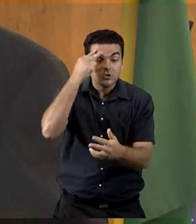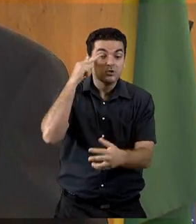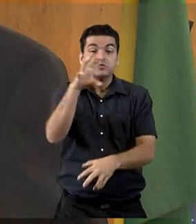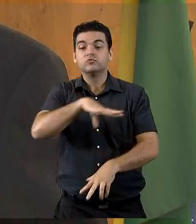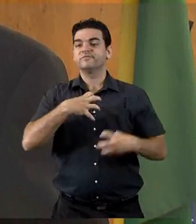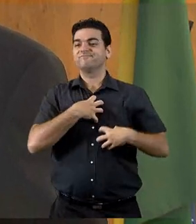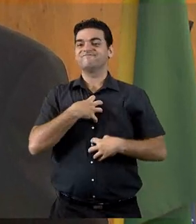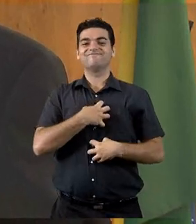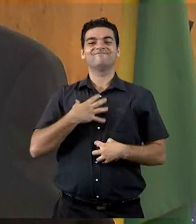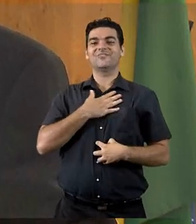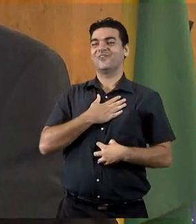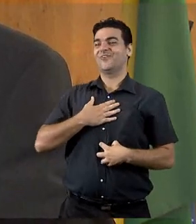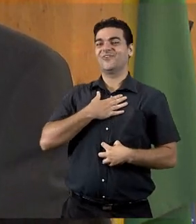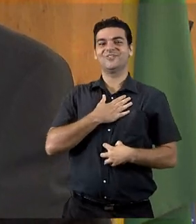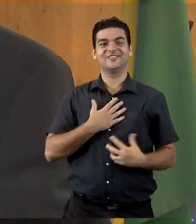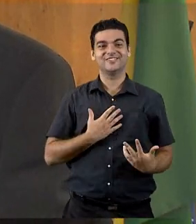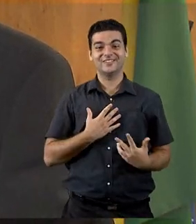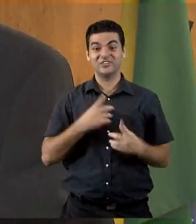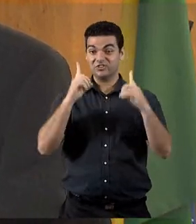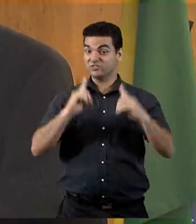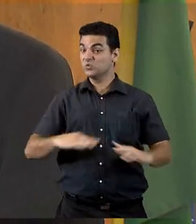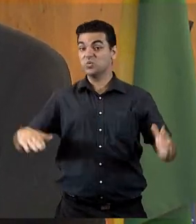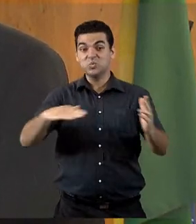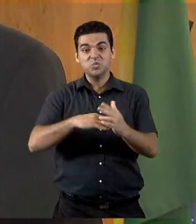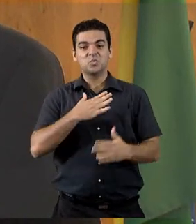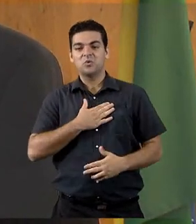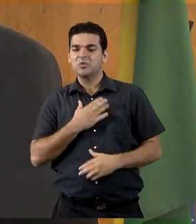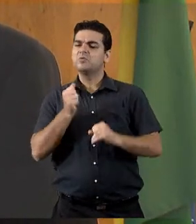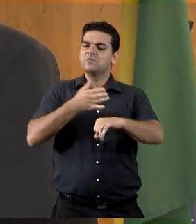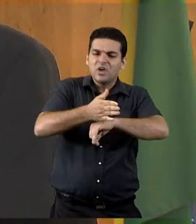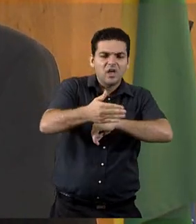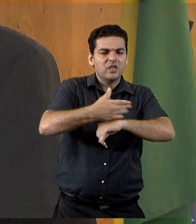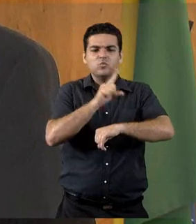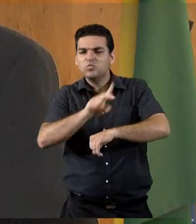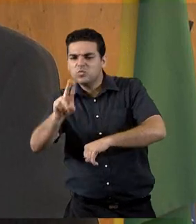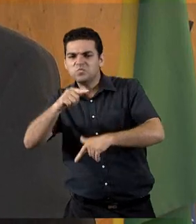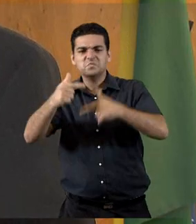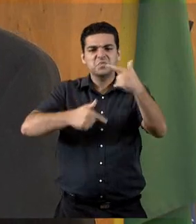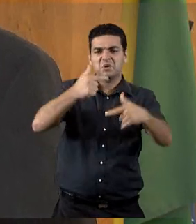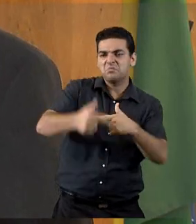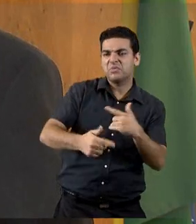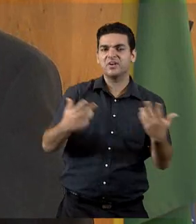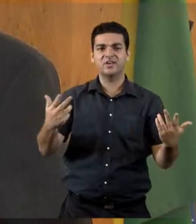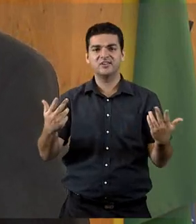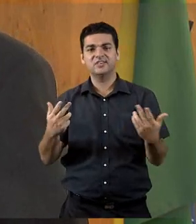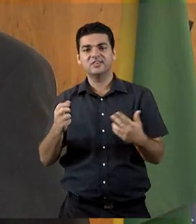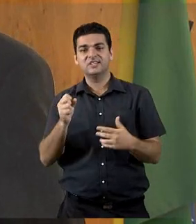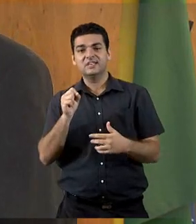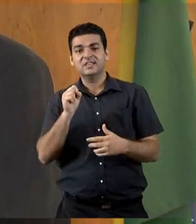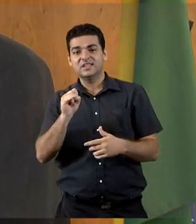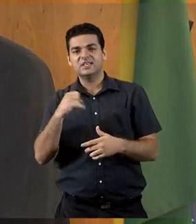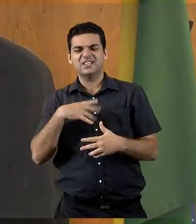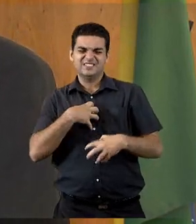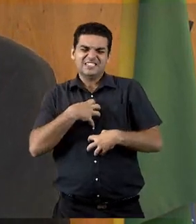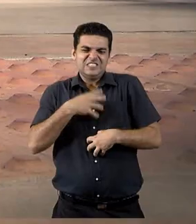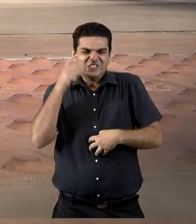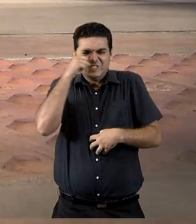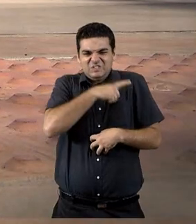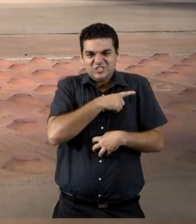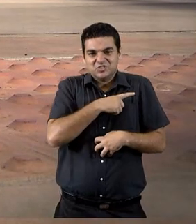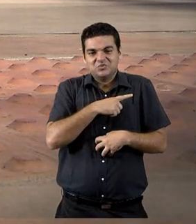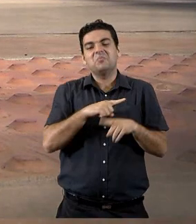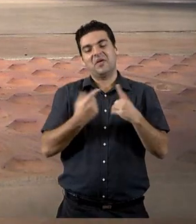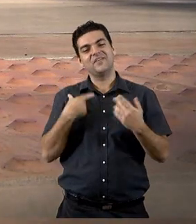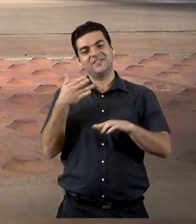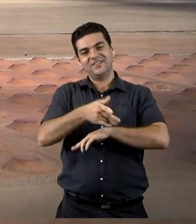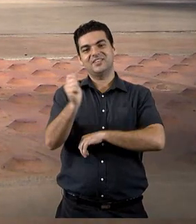mesmo o direito de acesso àquelas pessoas que lidam com essa dificuldade. Teve